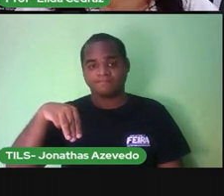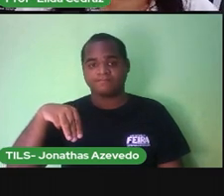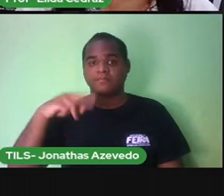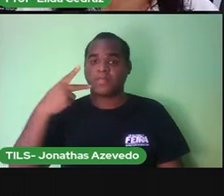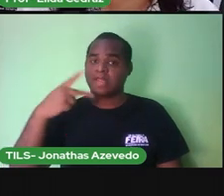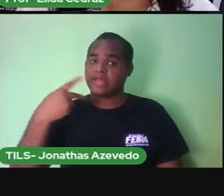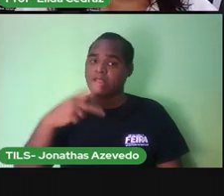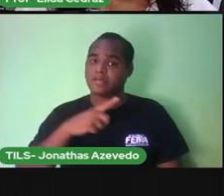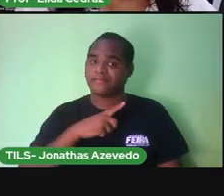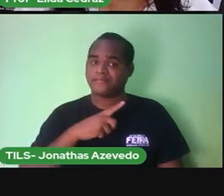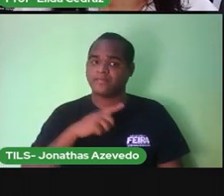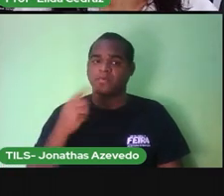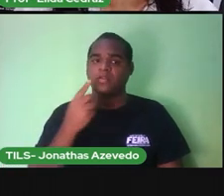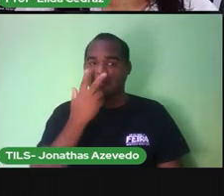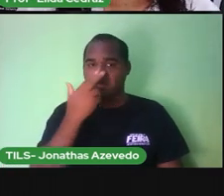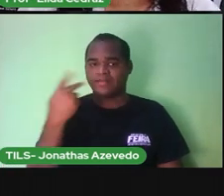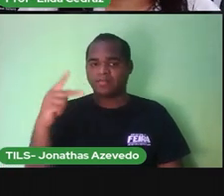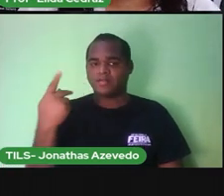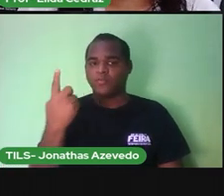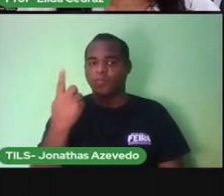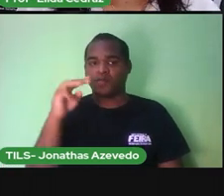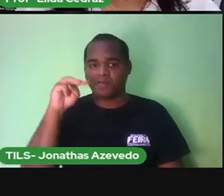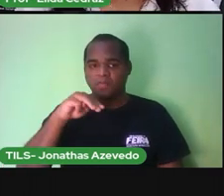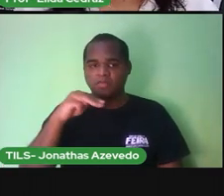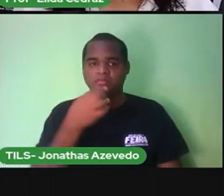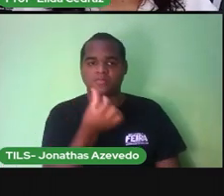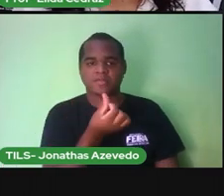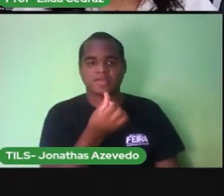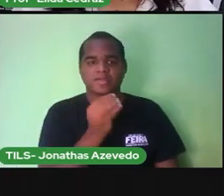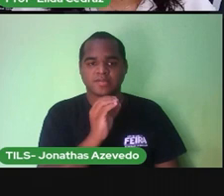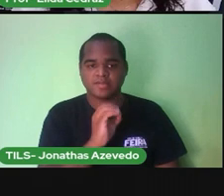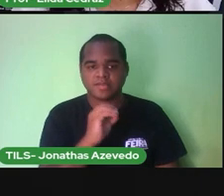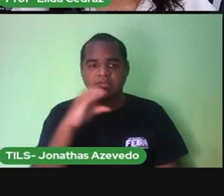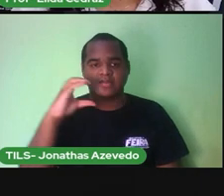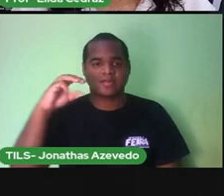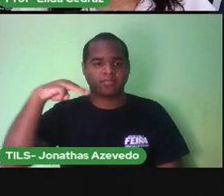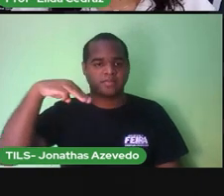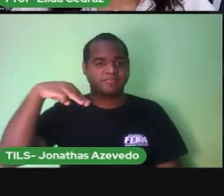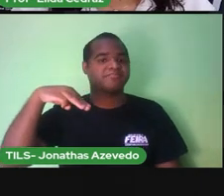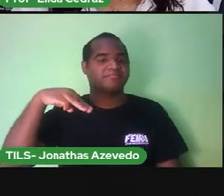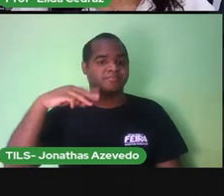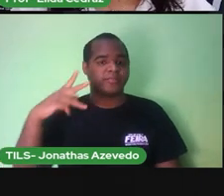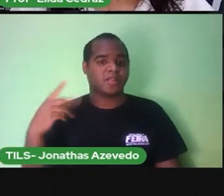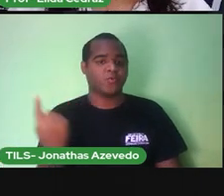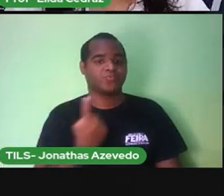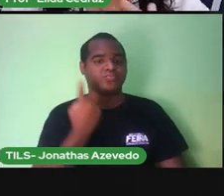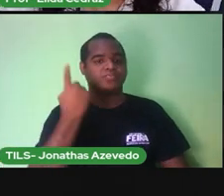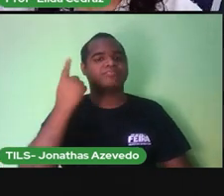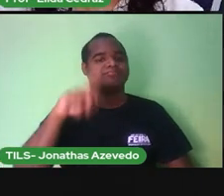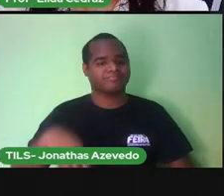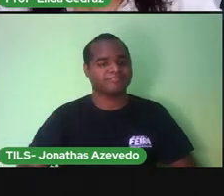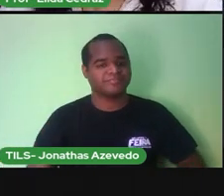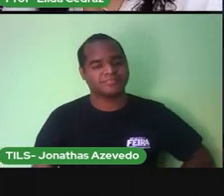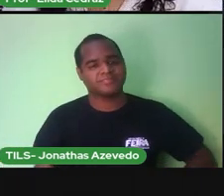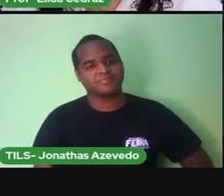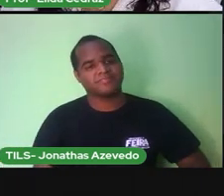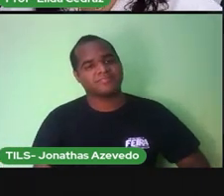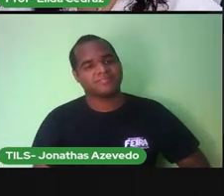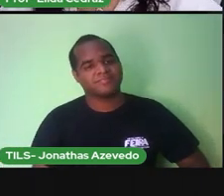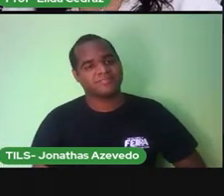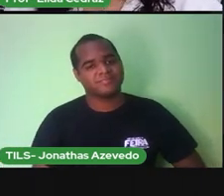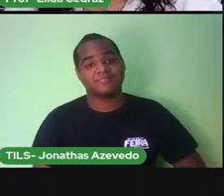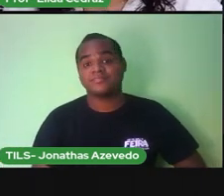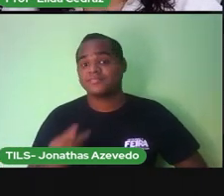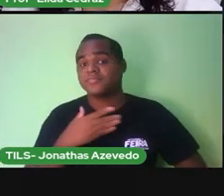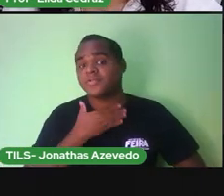Sueli Tem Um metro E 60 centímetros De altura E a